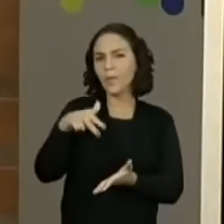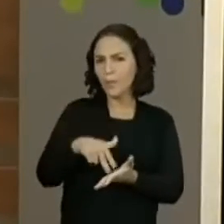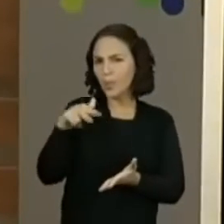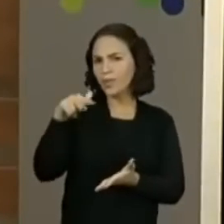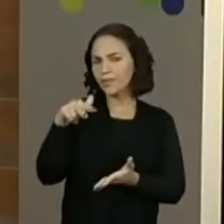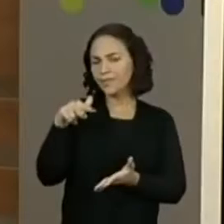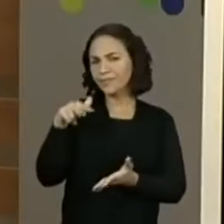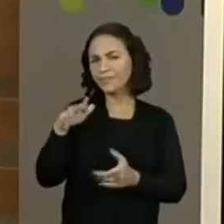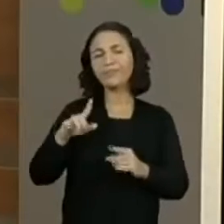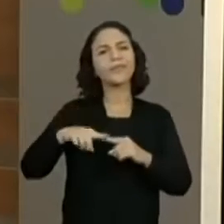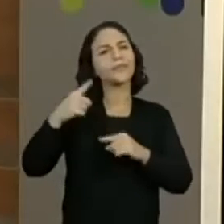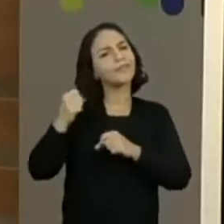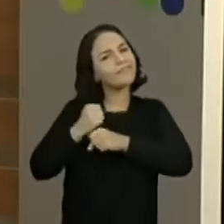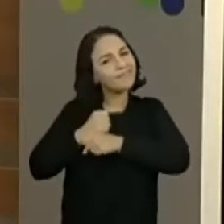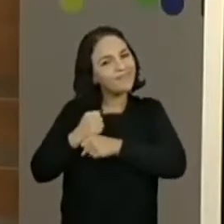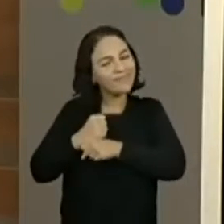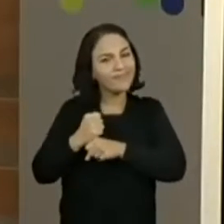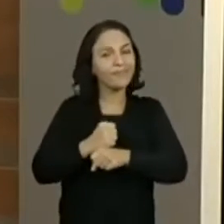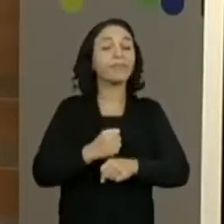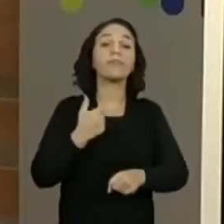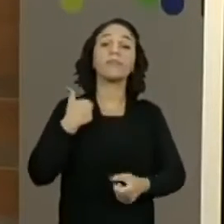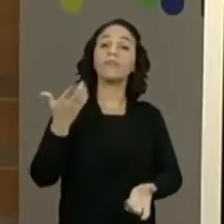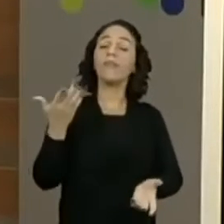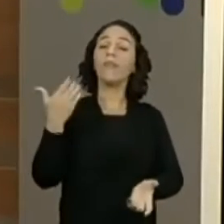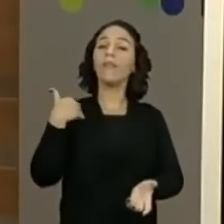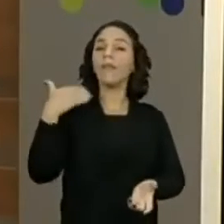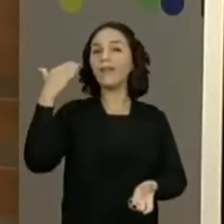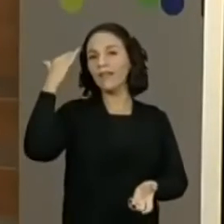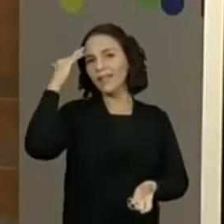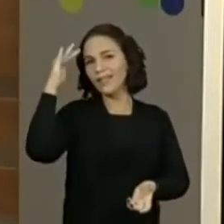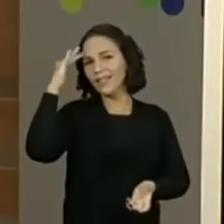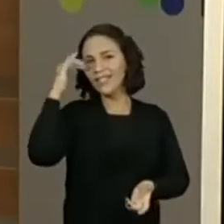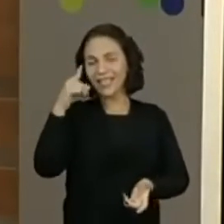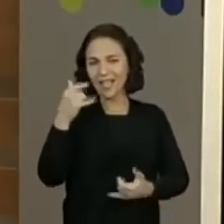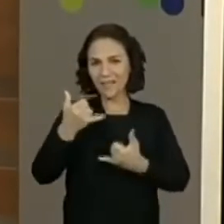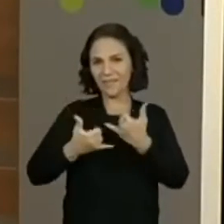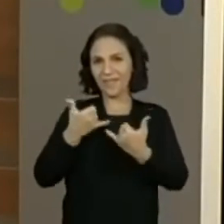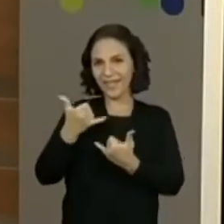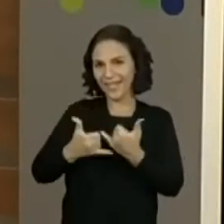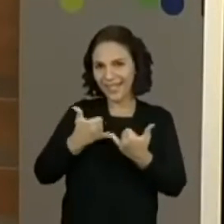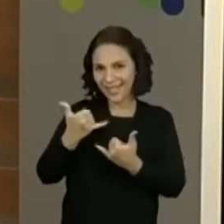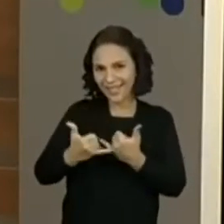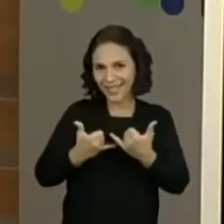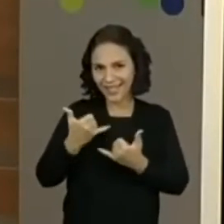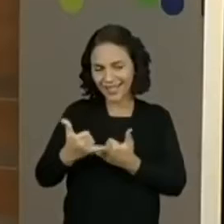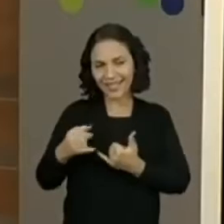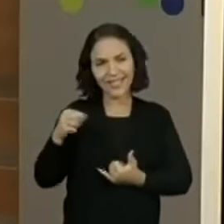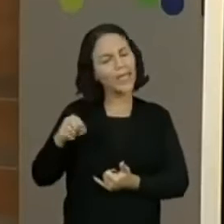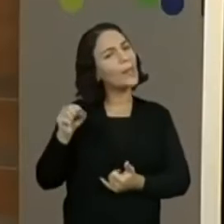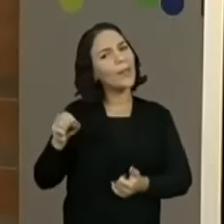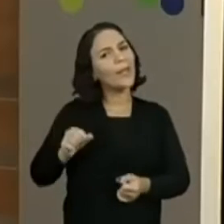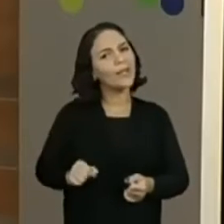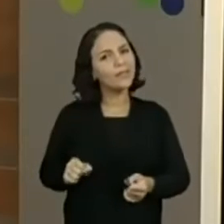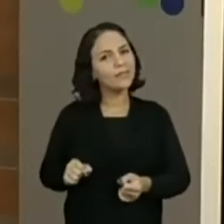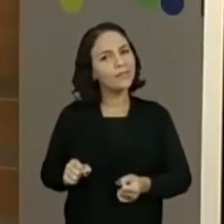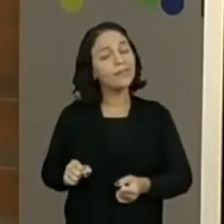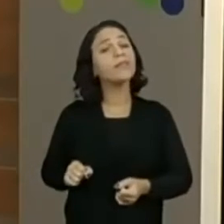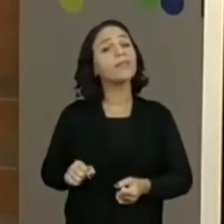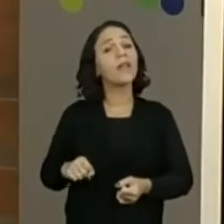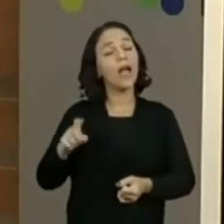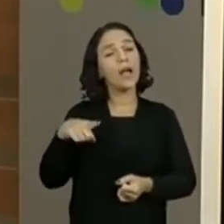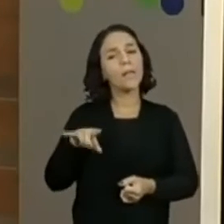depois, anos depois, é que eu fui descobrir que essa nossa brincadeira nada mais era do que uma